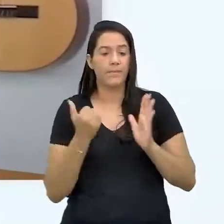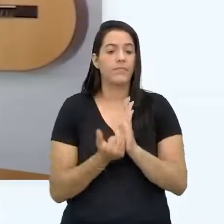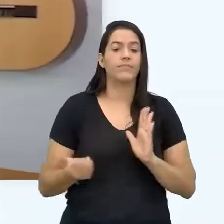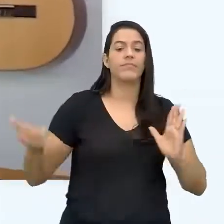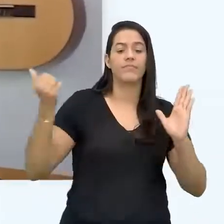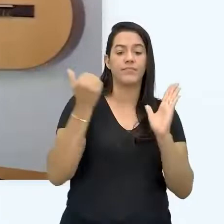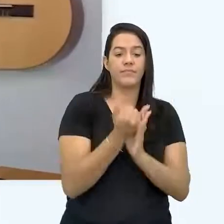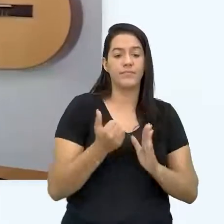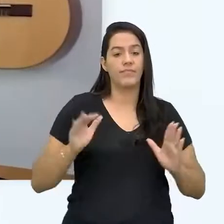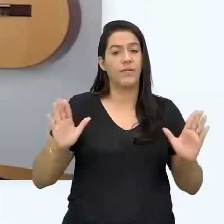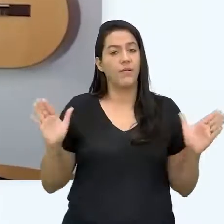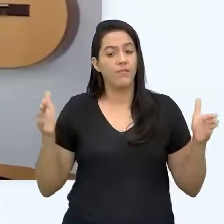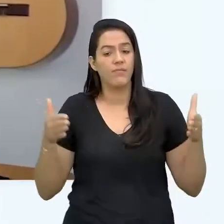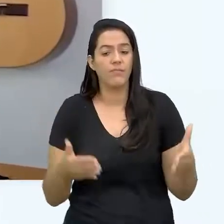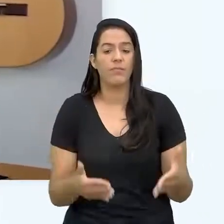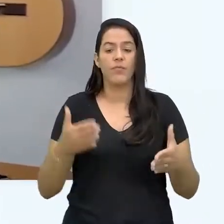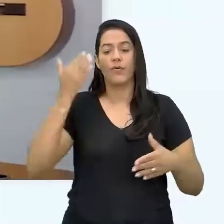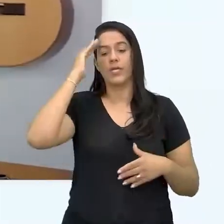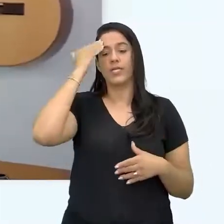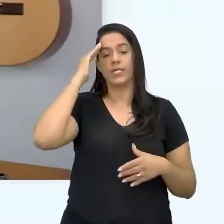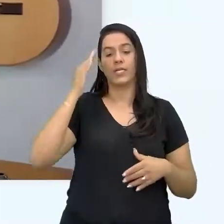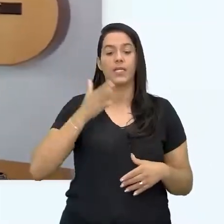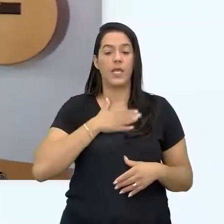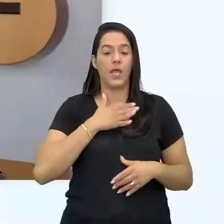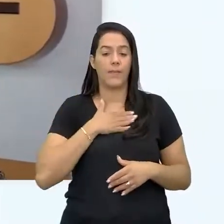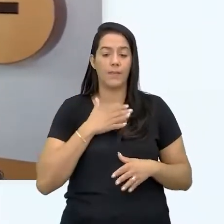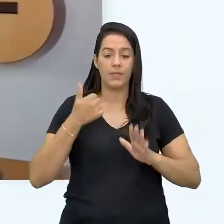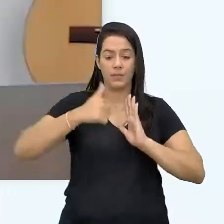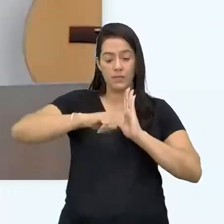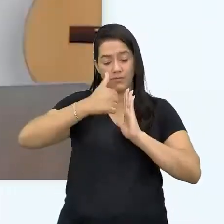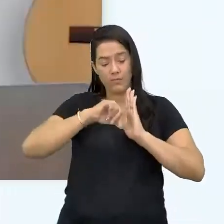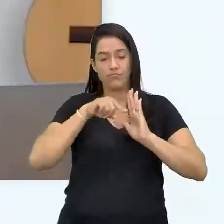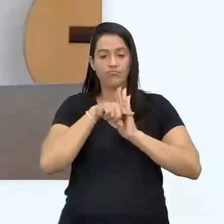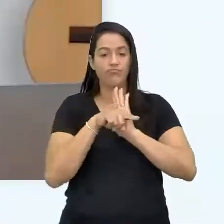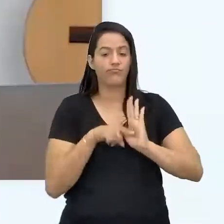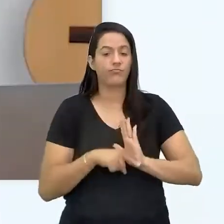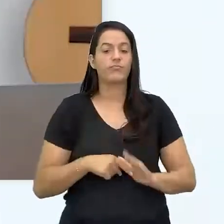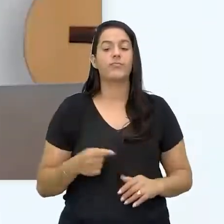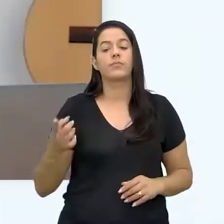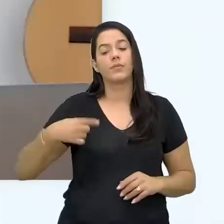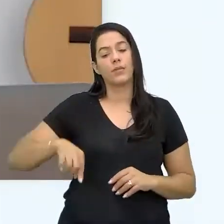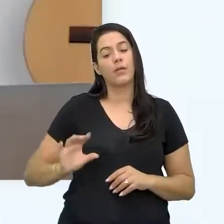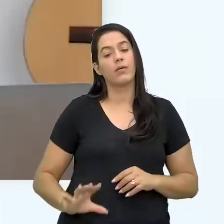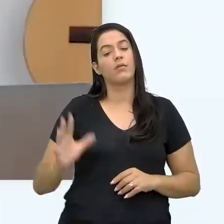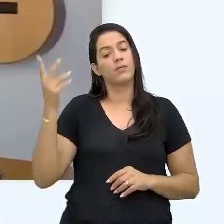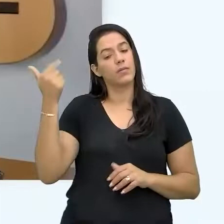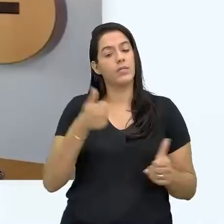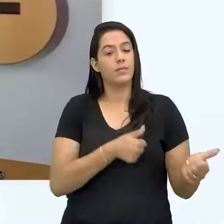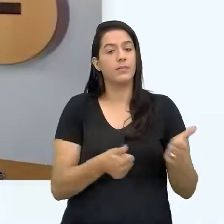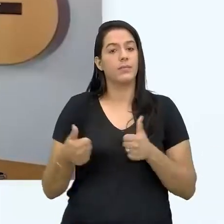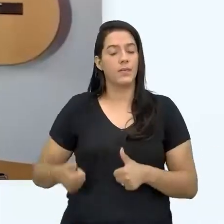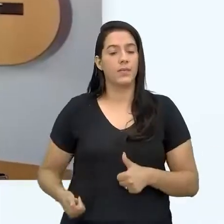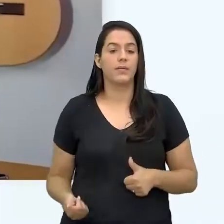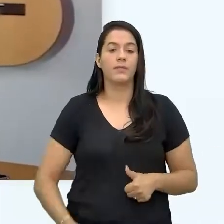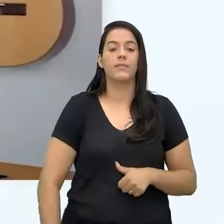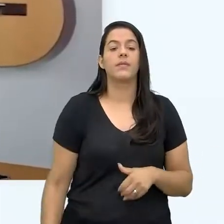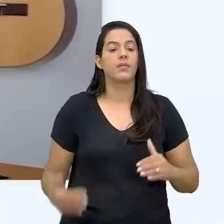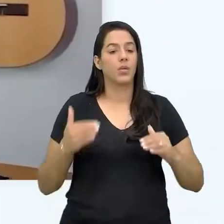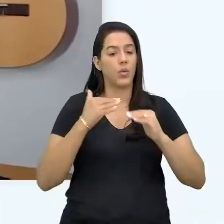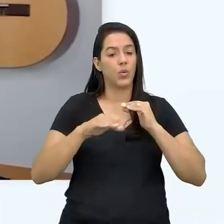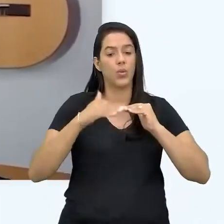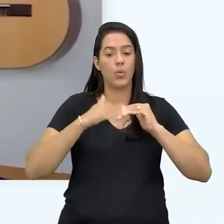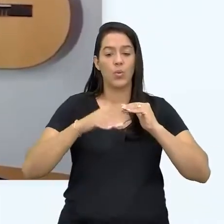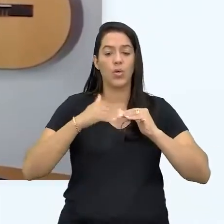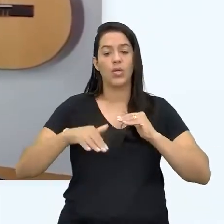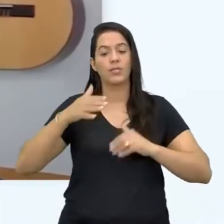ainda, porque eu nichei, porque as pessoas vão entender a minha especificidade. Então isso acaba funcionando muito bem. Mas não, eu discordo disso.